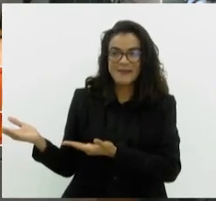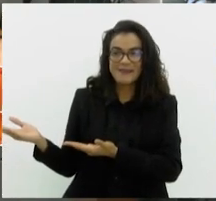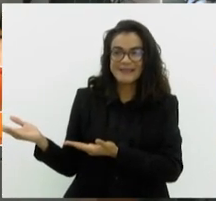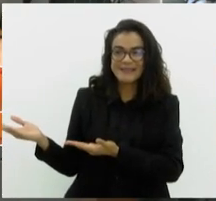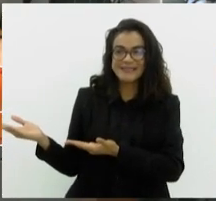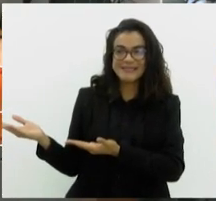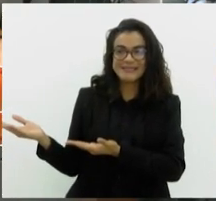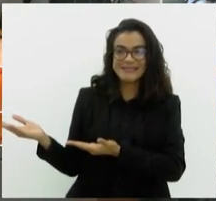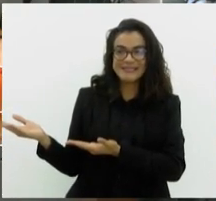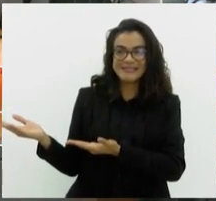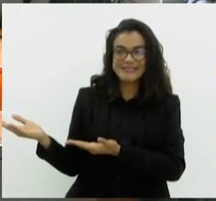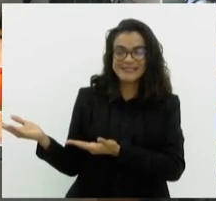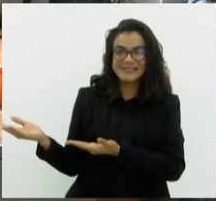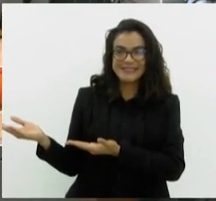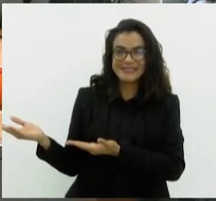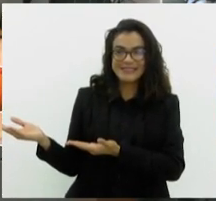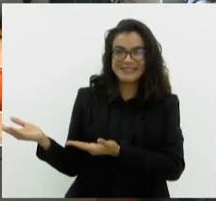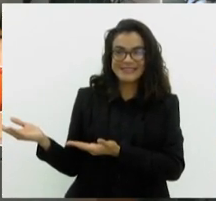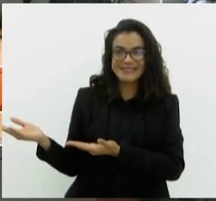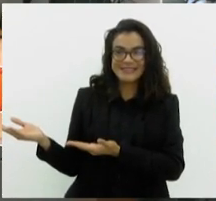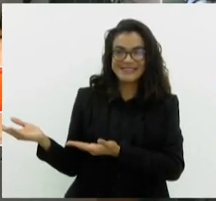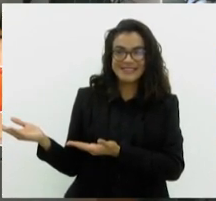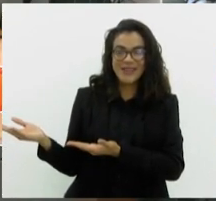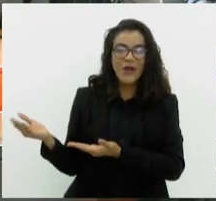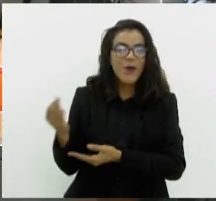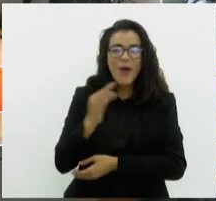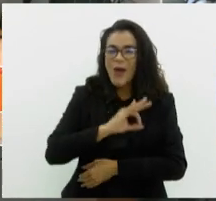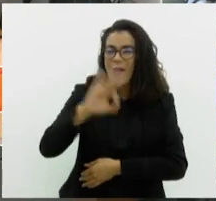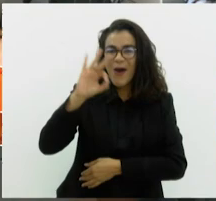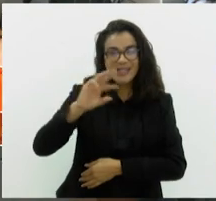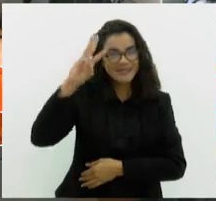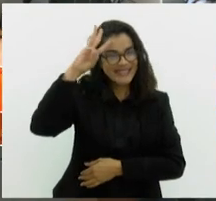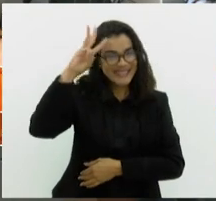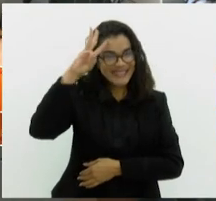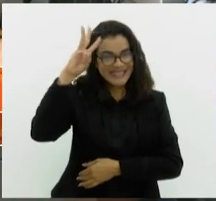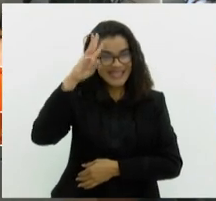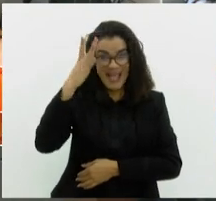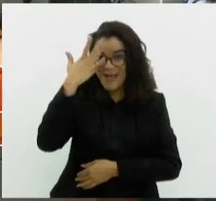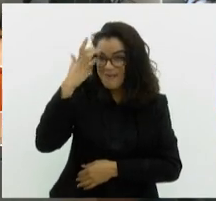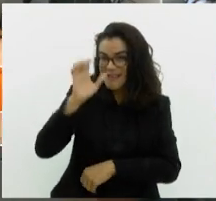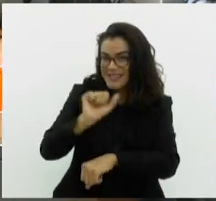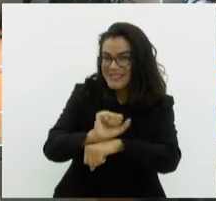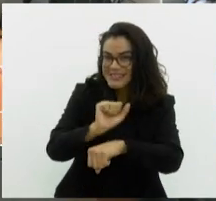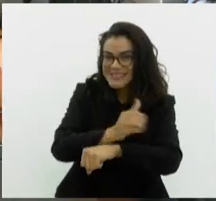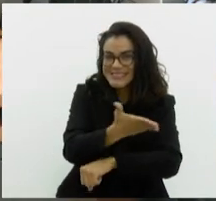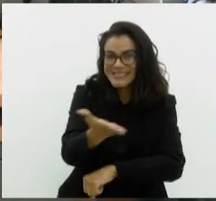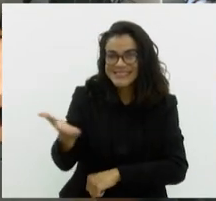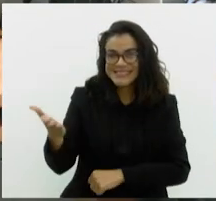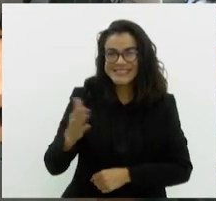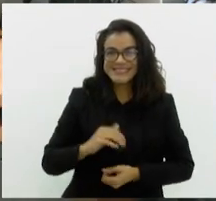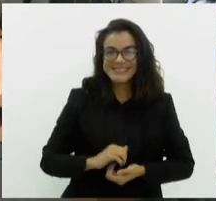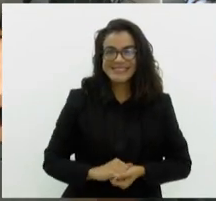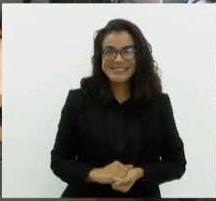tvalerge.rj.gov.br. Uma ótima terça para você. E amanhã eu estou te esperando. Até lá.